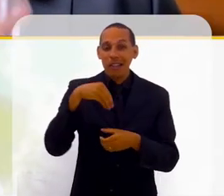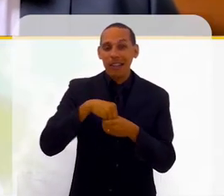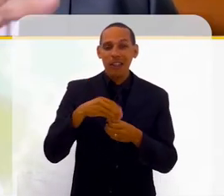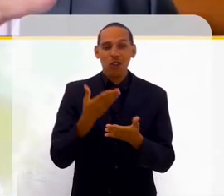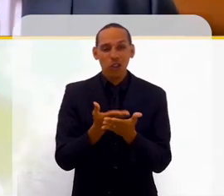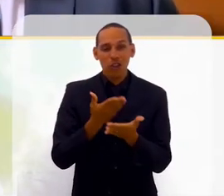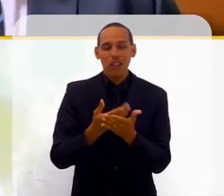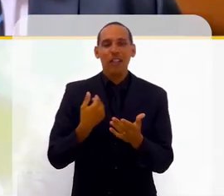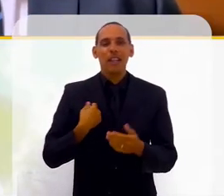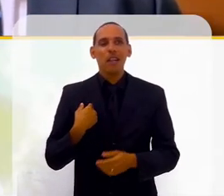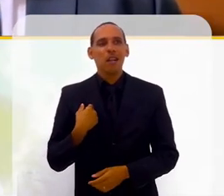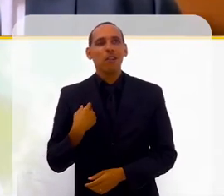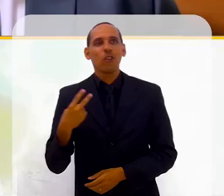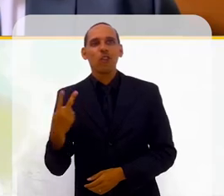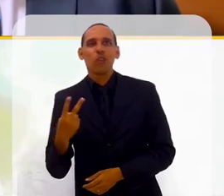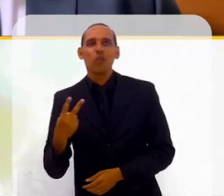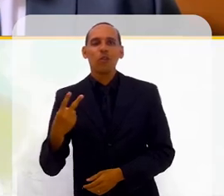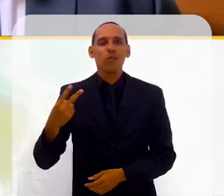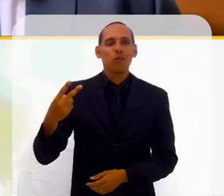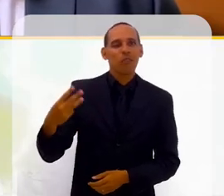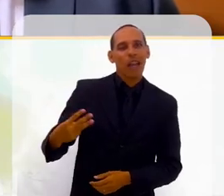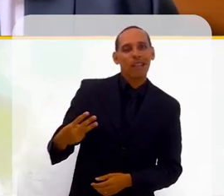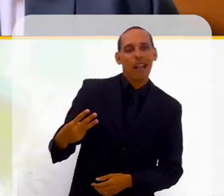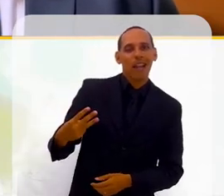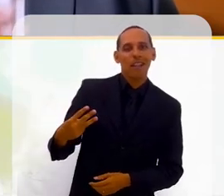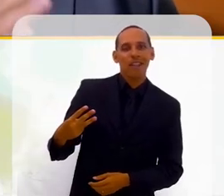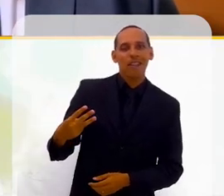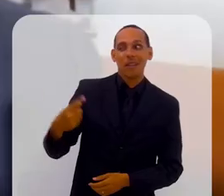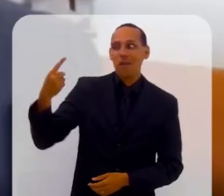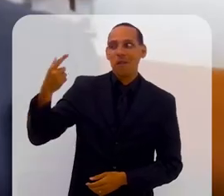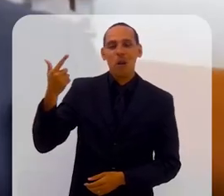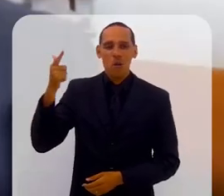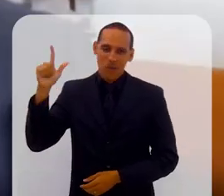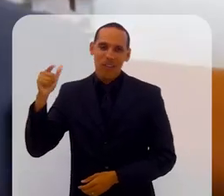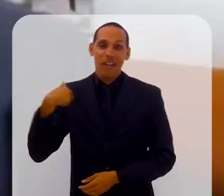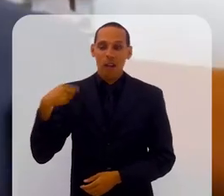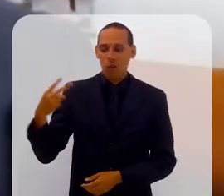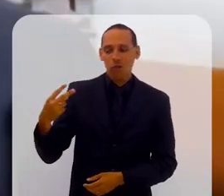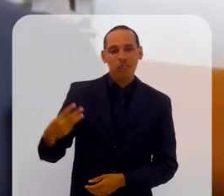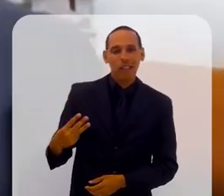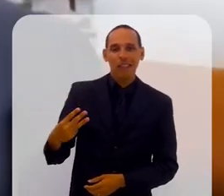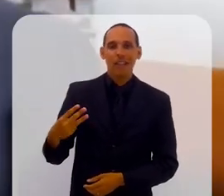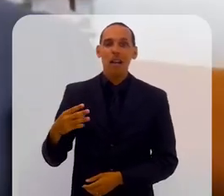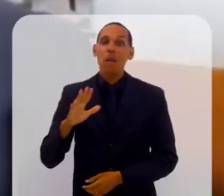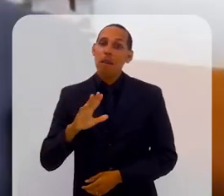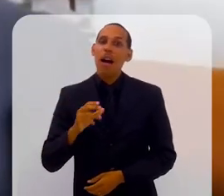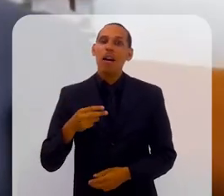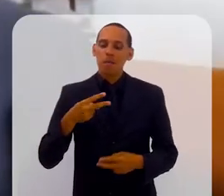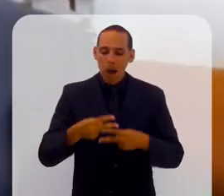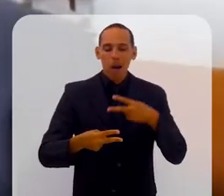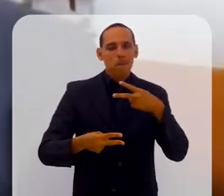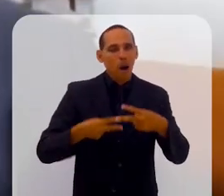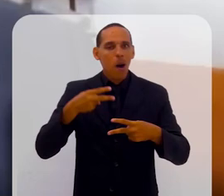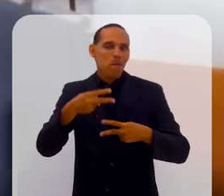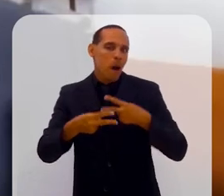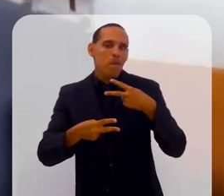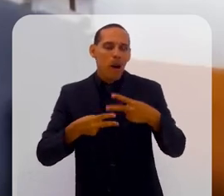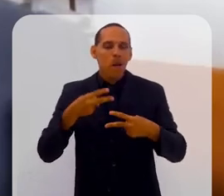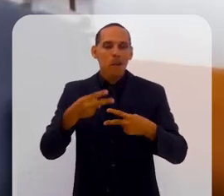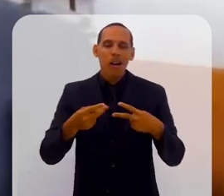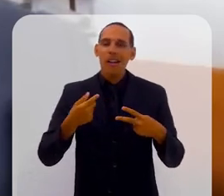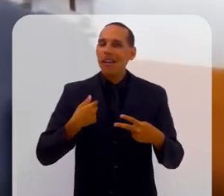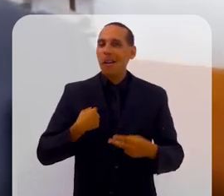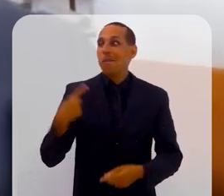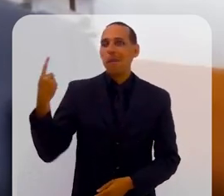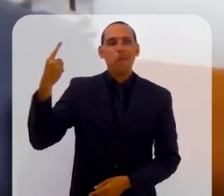fiquei em segundo e uma em terceiro lugar na minha turma. E nas outras, em todos os bimestres que eu estudei, eu fiquei em primeiro da turma